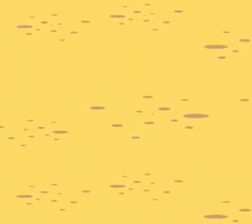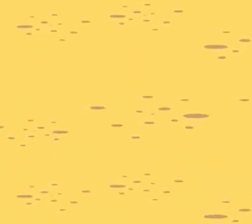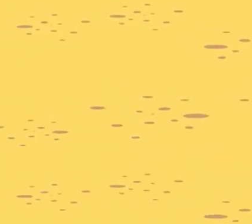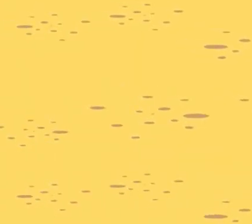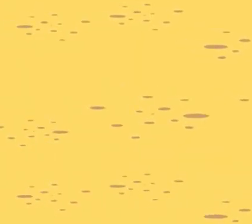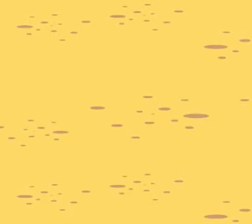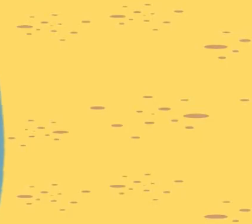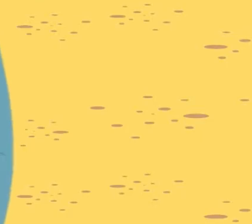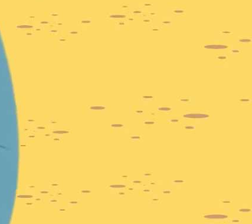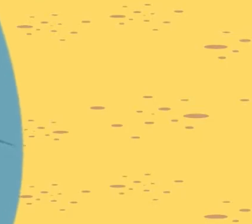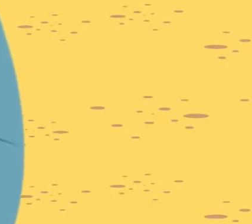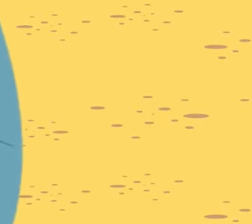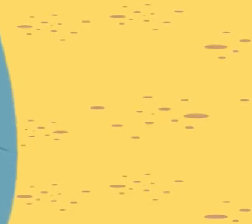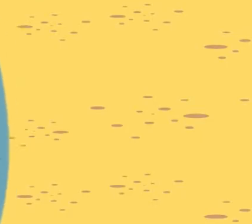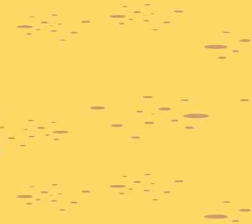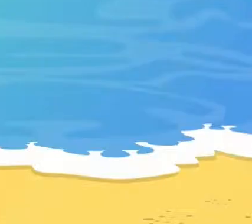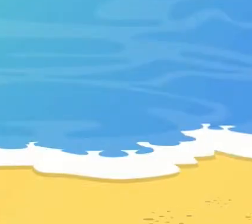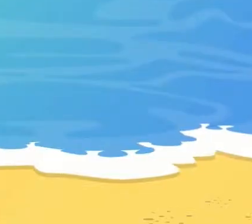Quem é você?